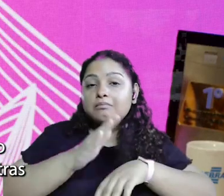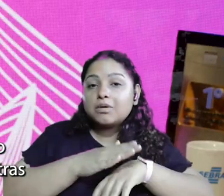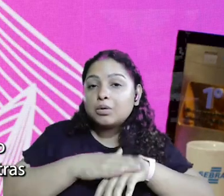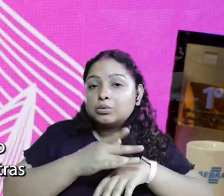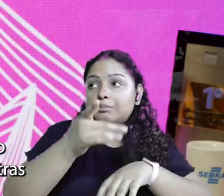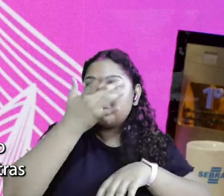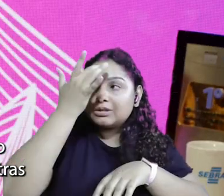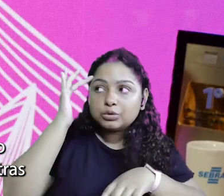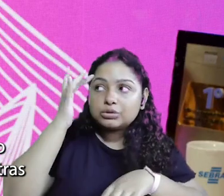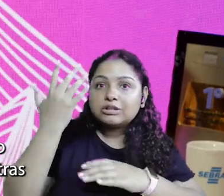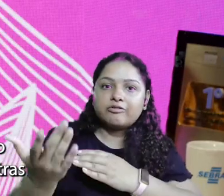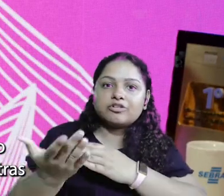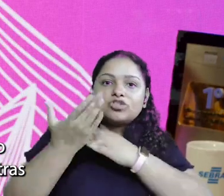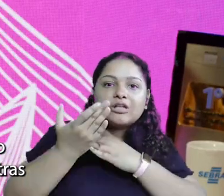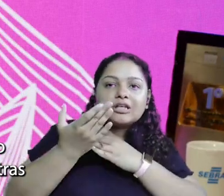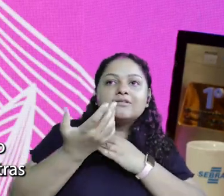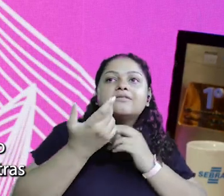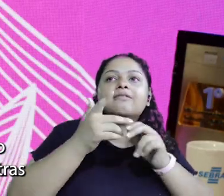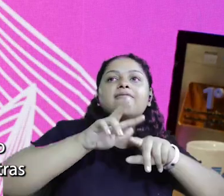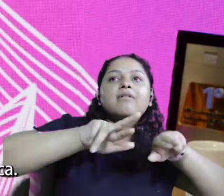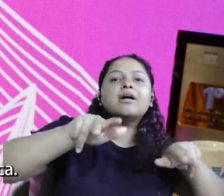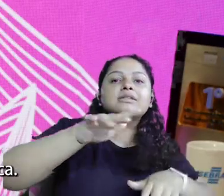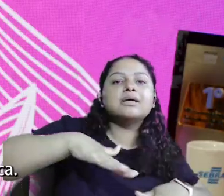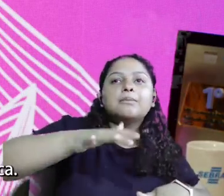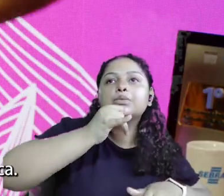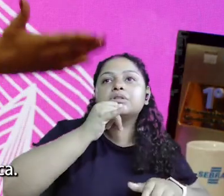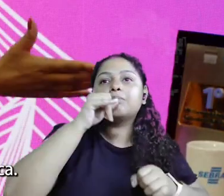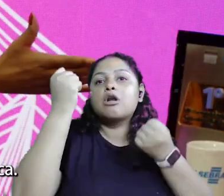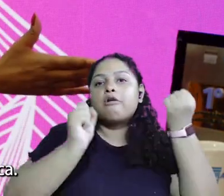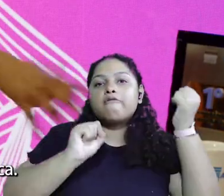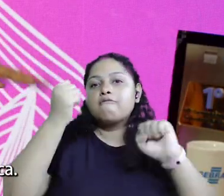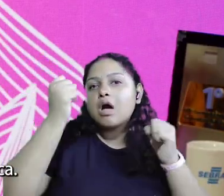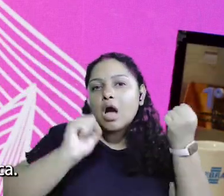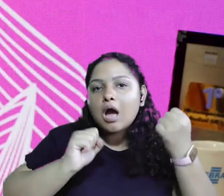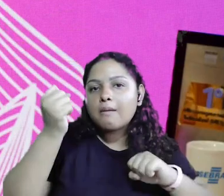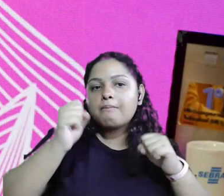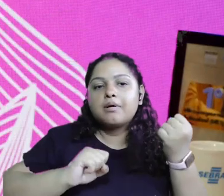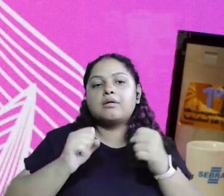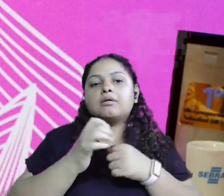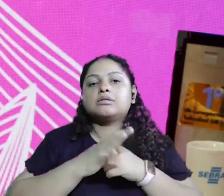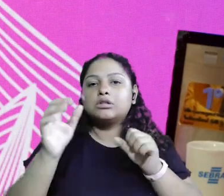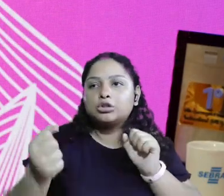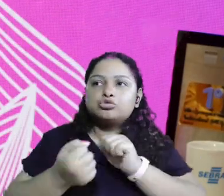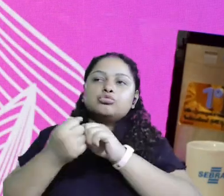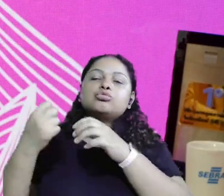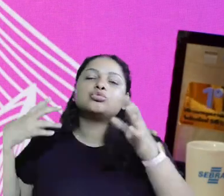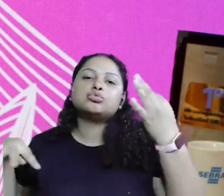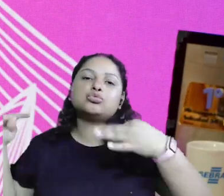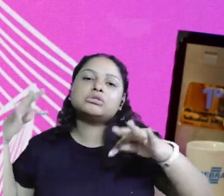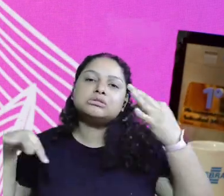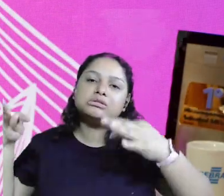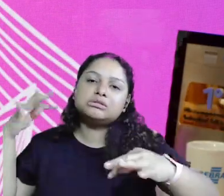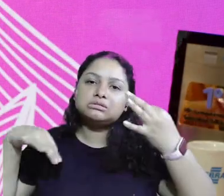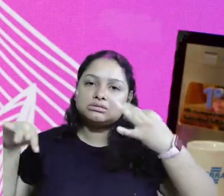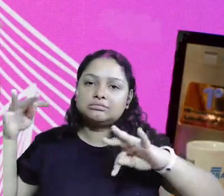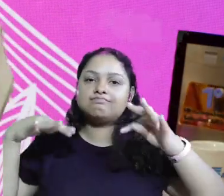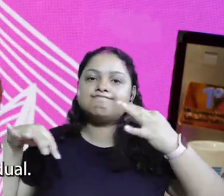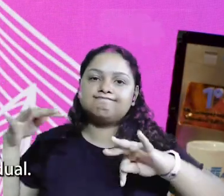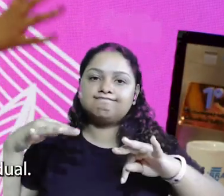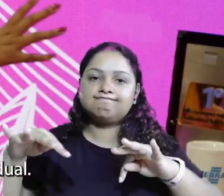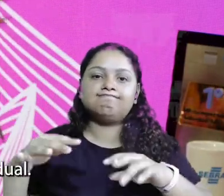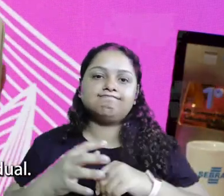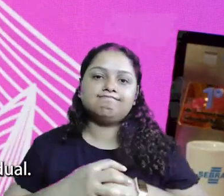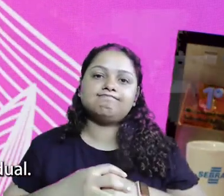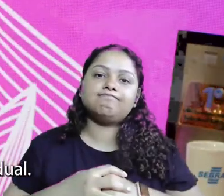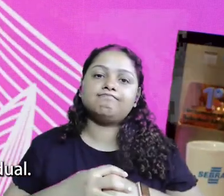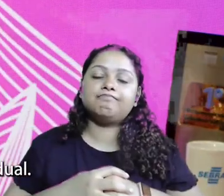você chegar nesse momento de poder ter pessoas que te ajudam em outras áreas, por você tem na fábrica, aí você segura o reggae ali junto com o turista, né?